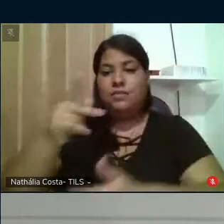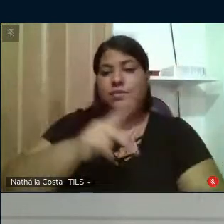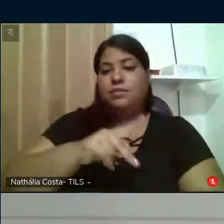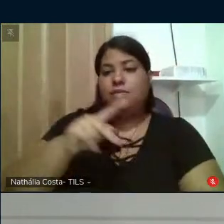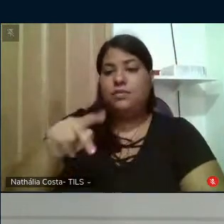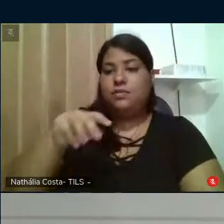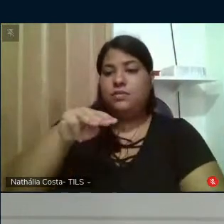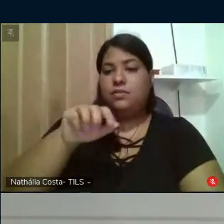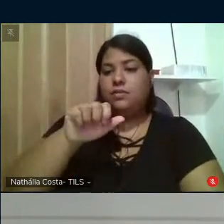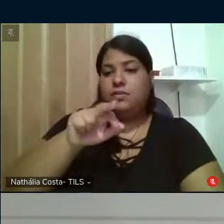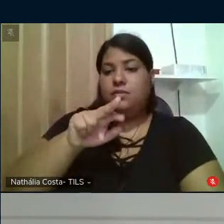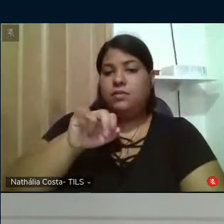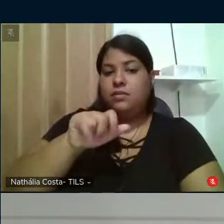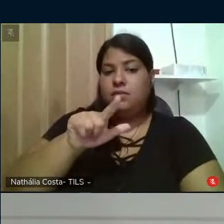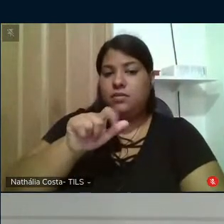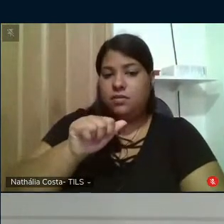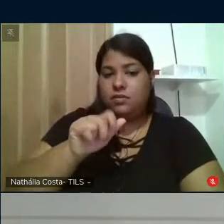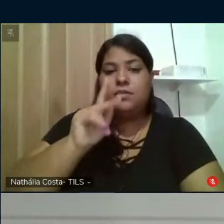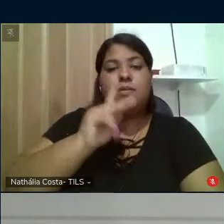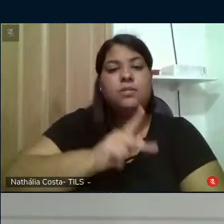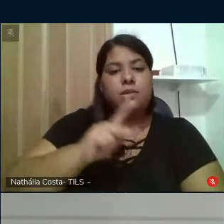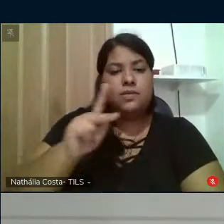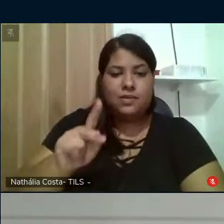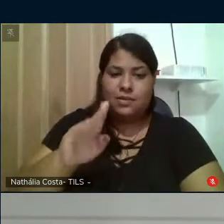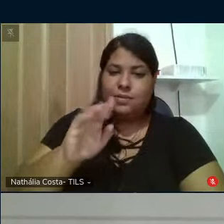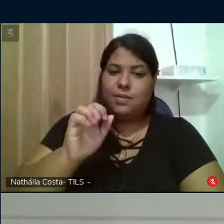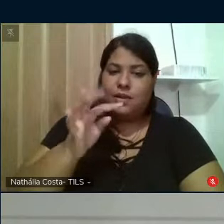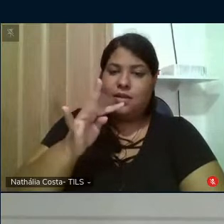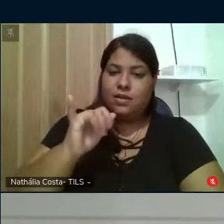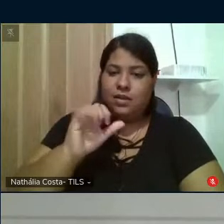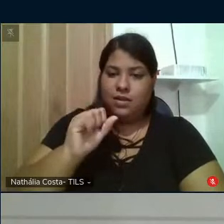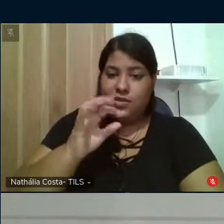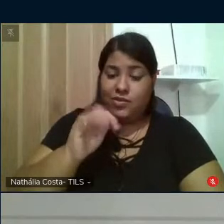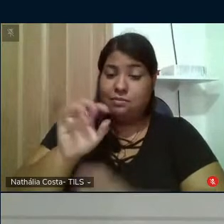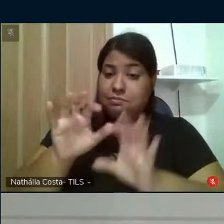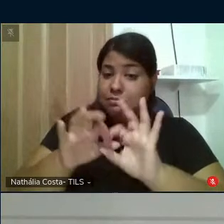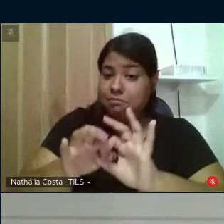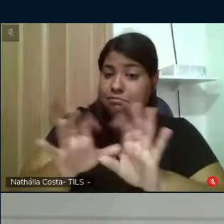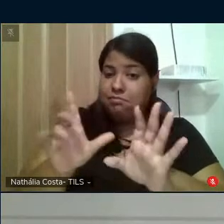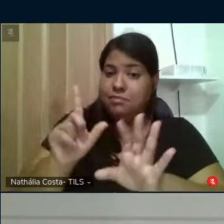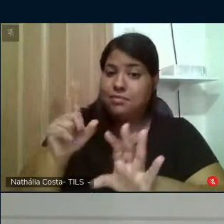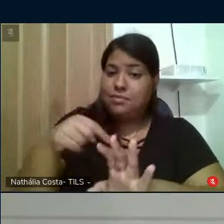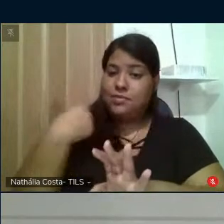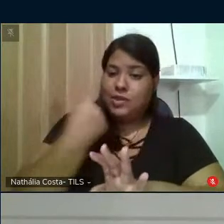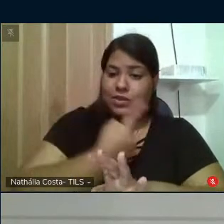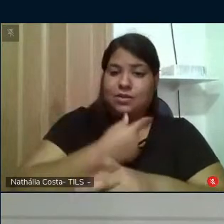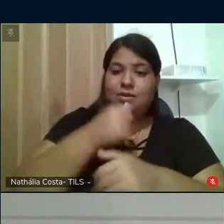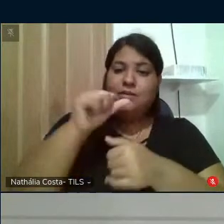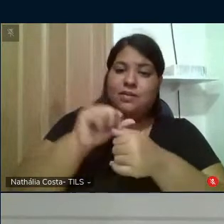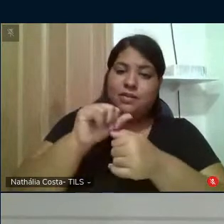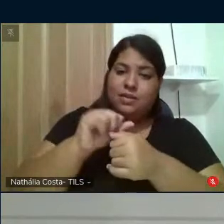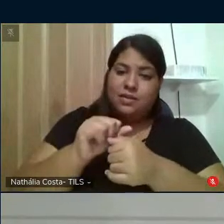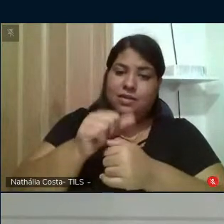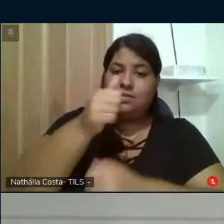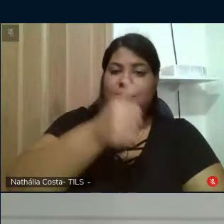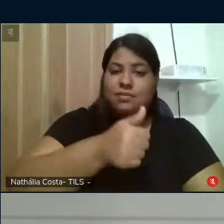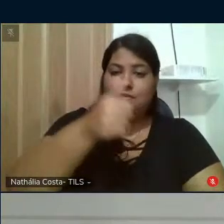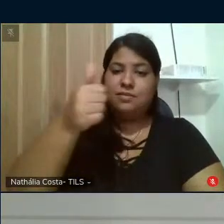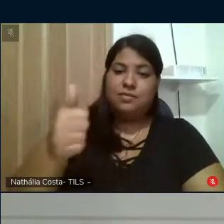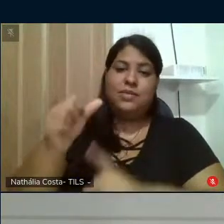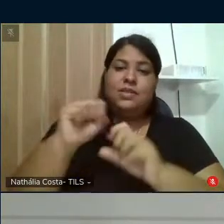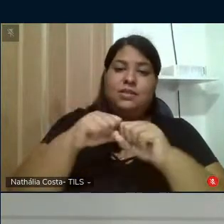Marília pelo professor Zé Batista que nos permitiu né realizar o 11º